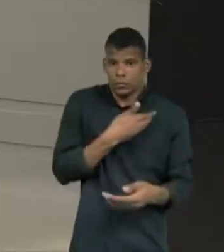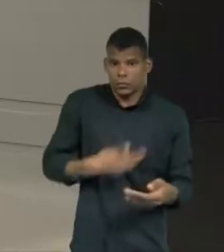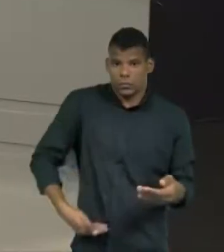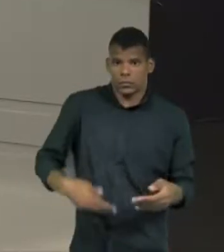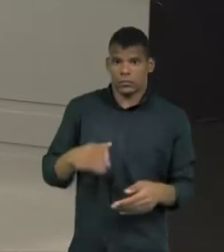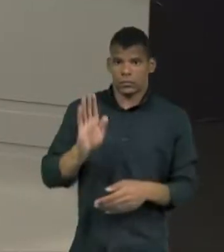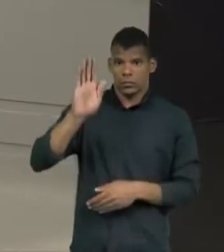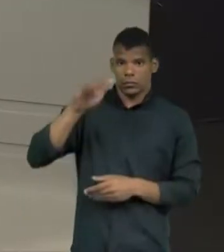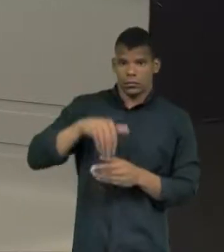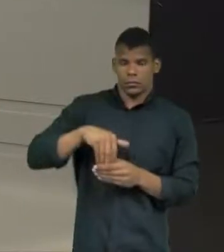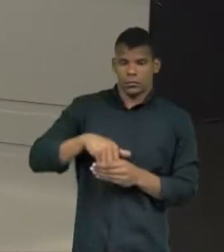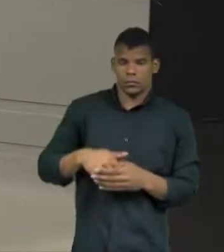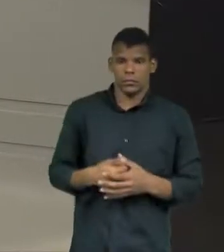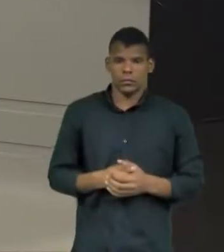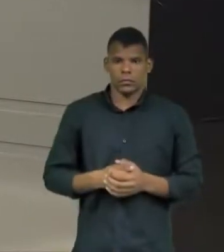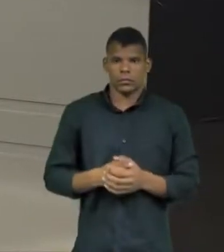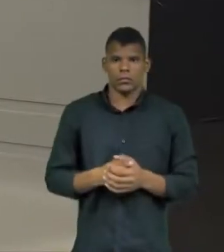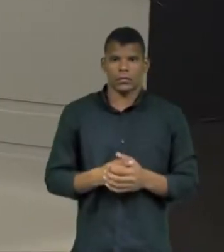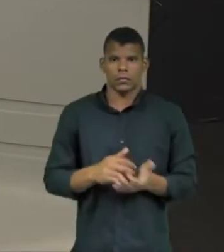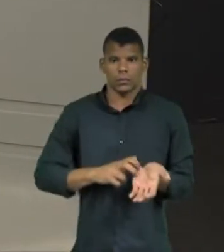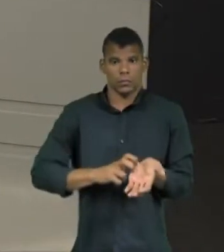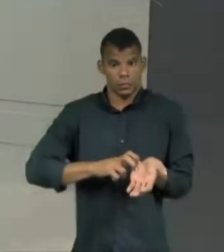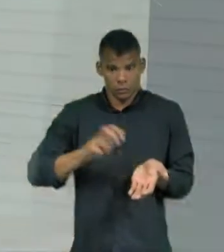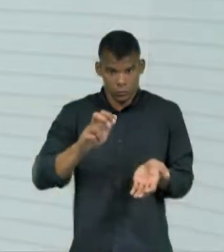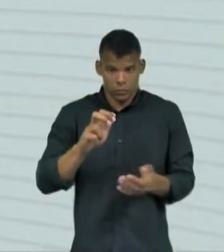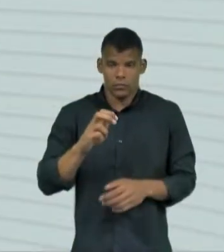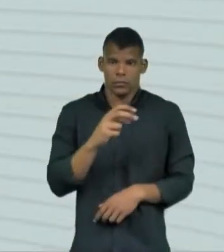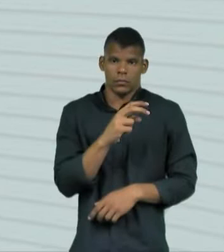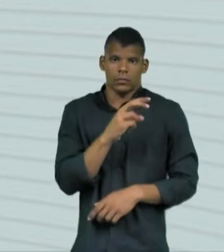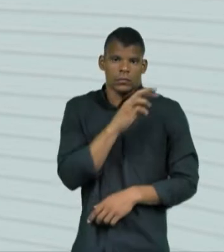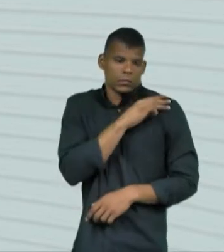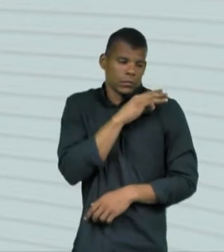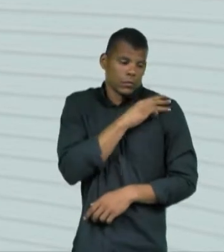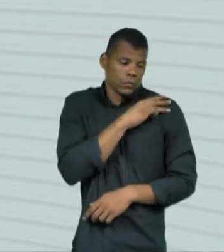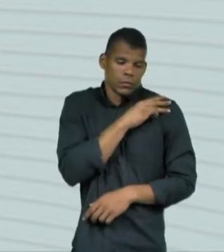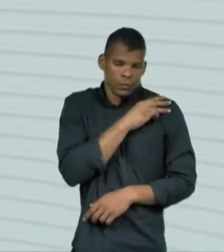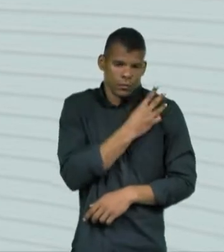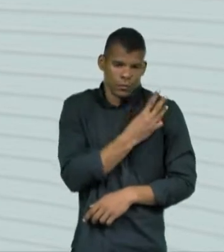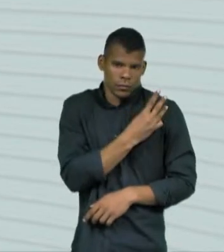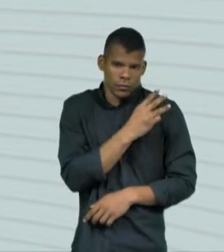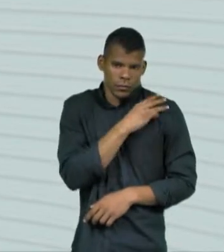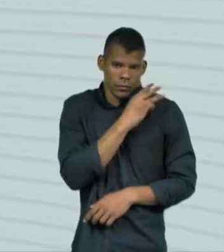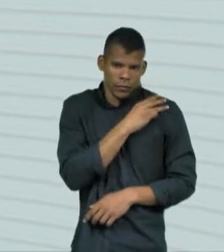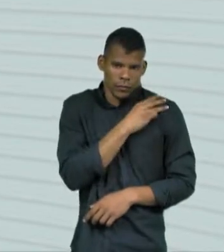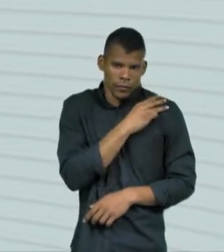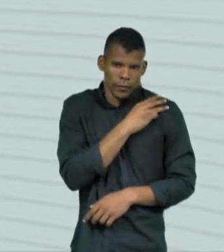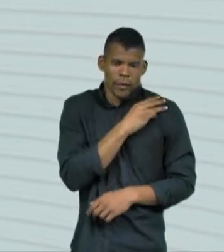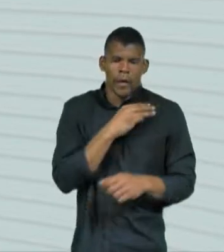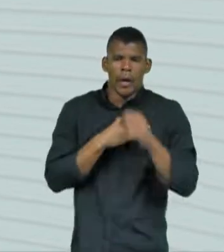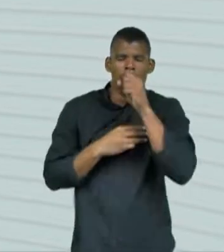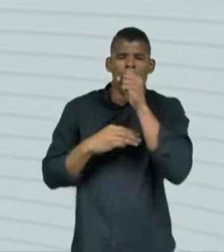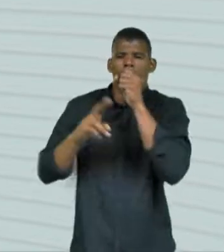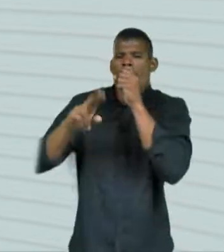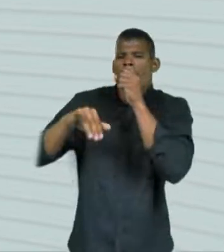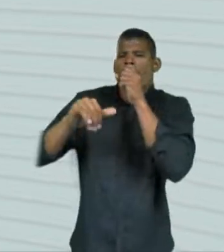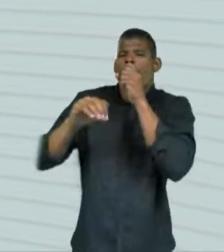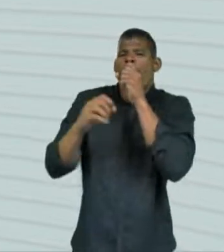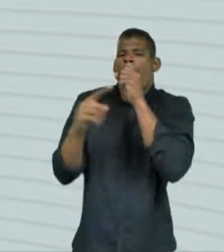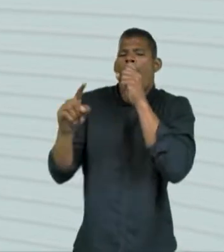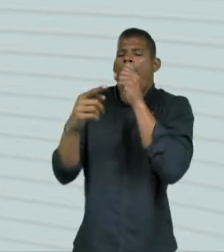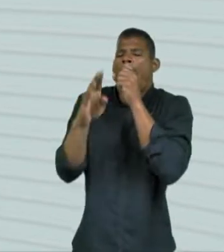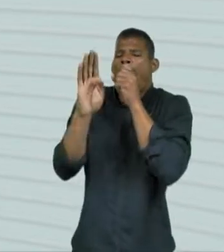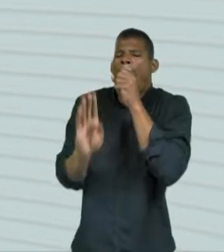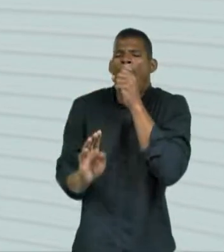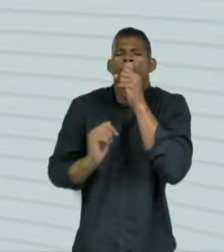Agora pela manhã, o candidato capitão Wagner do União Brasil concedeu entrevista a uma rádio de Sobral e, em